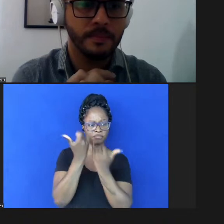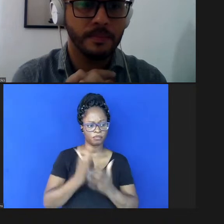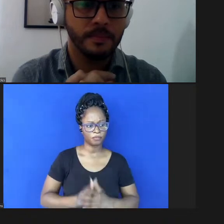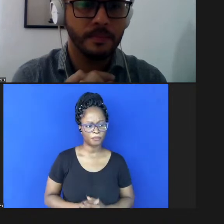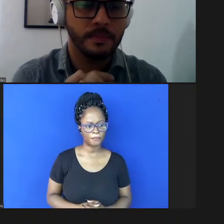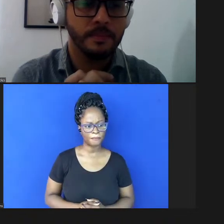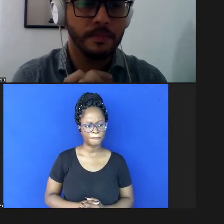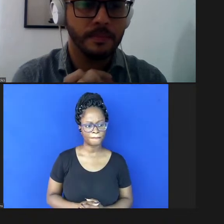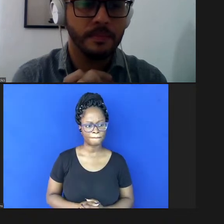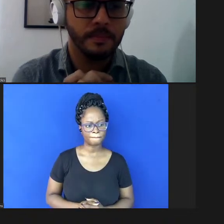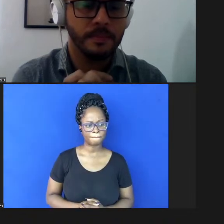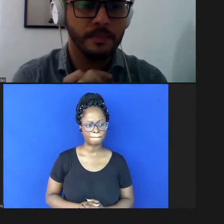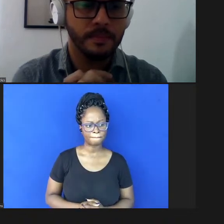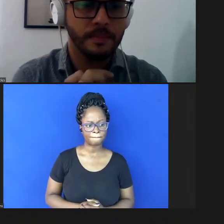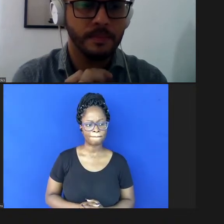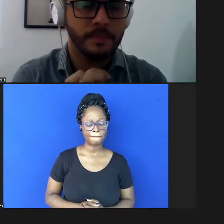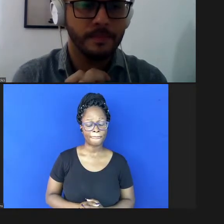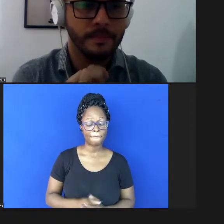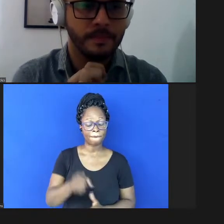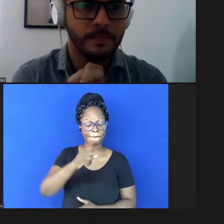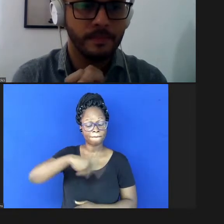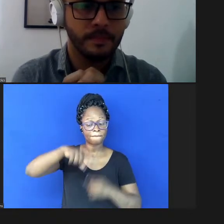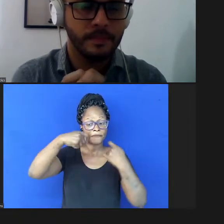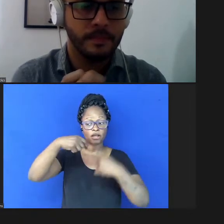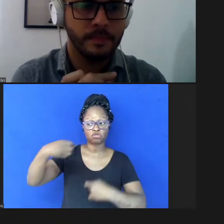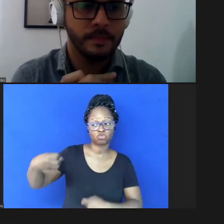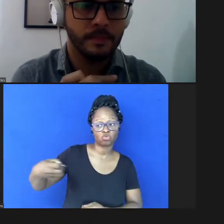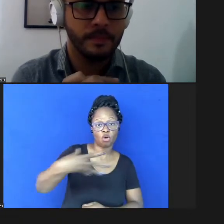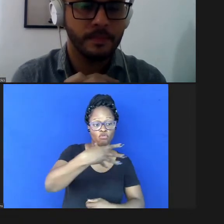tivemos que cunhar um novo termo